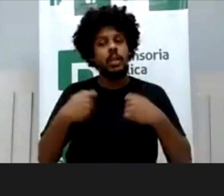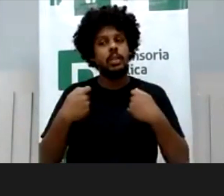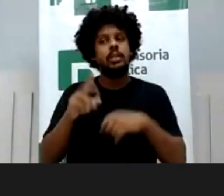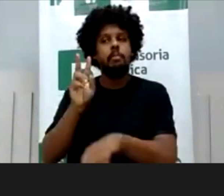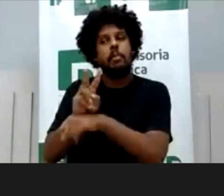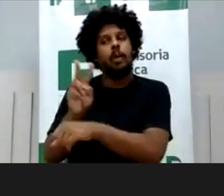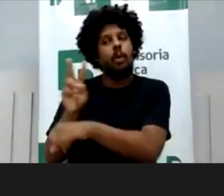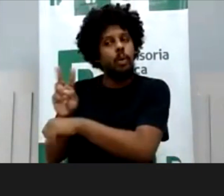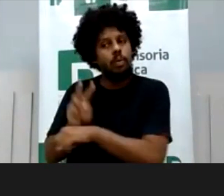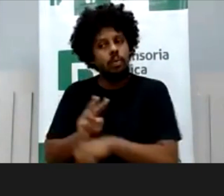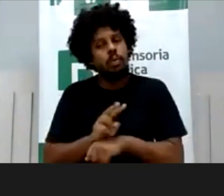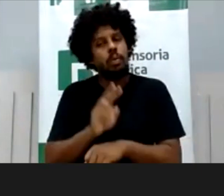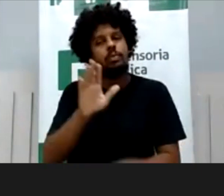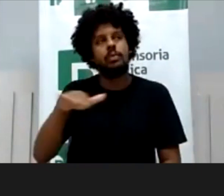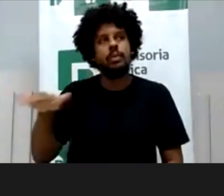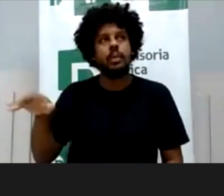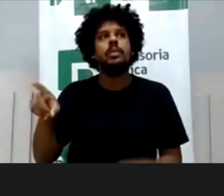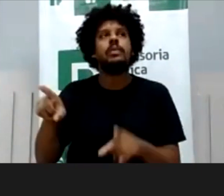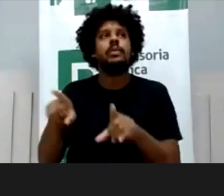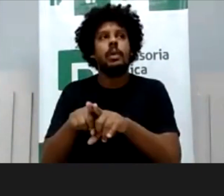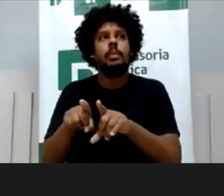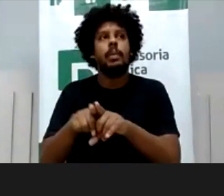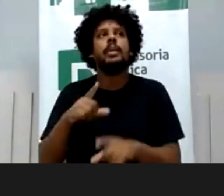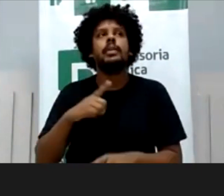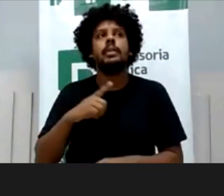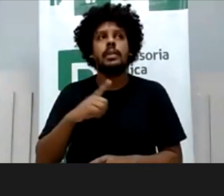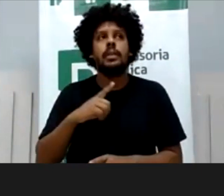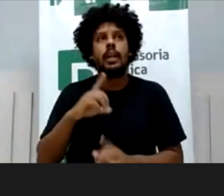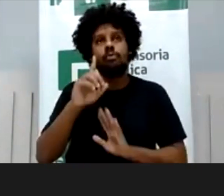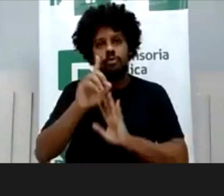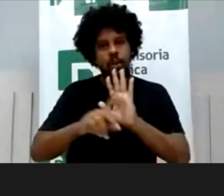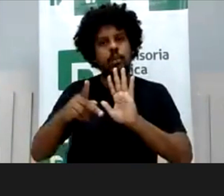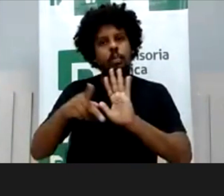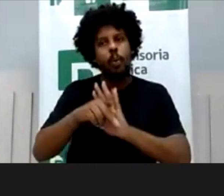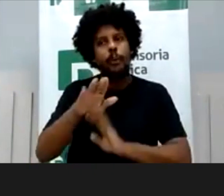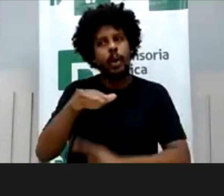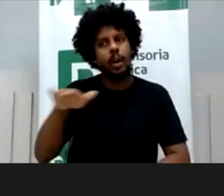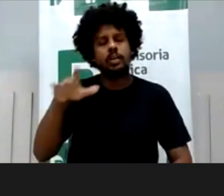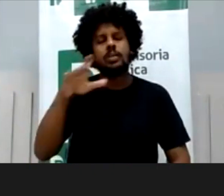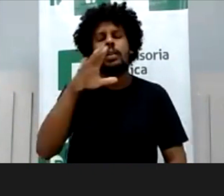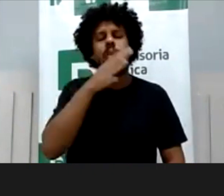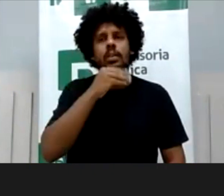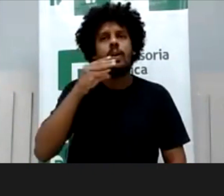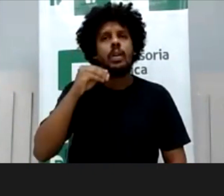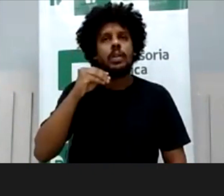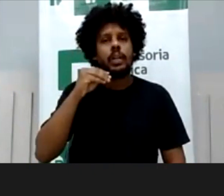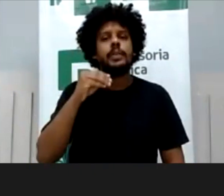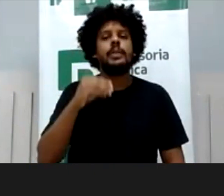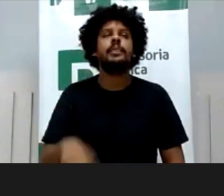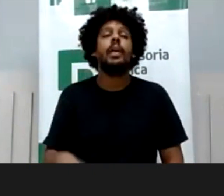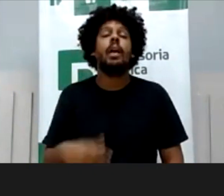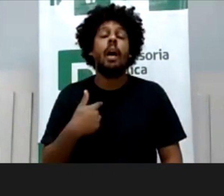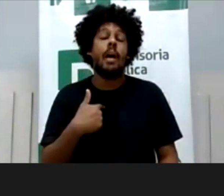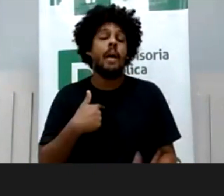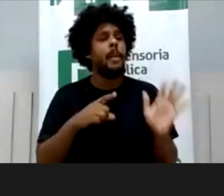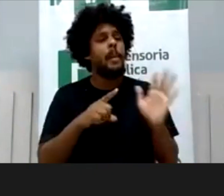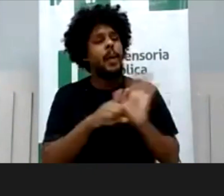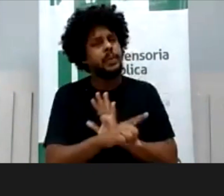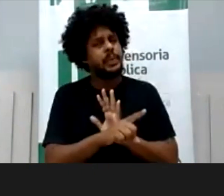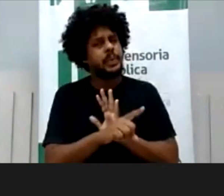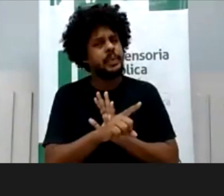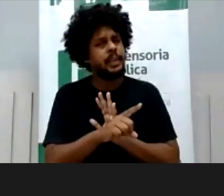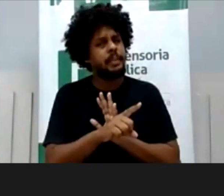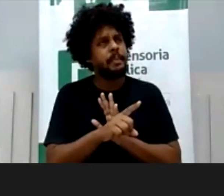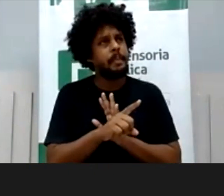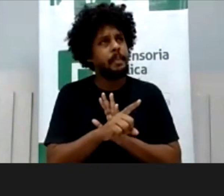criança, né, e do adolescente, enfim, que, aí eu já pergunto, será que essa criança também não teria